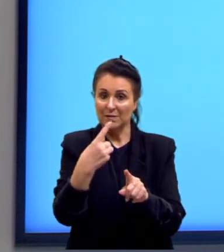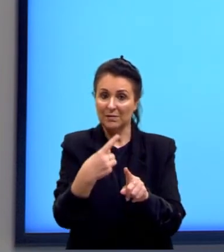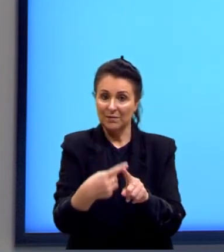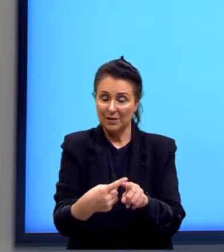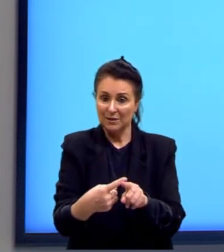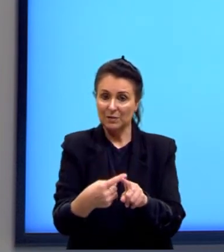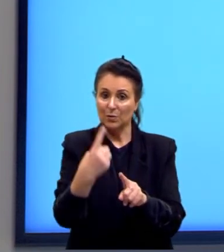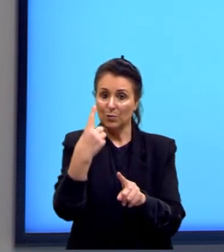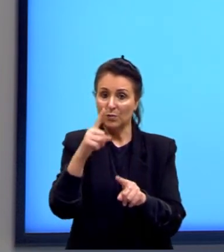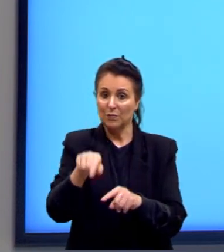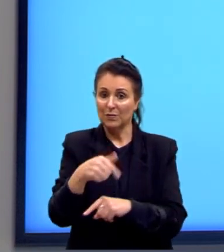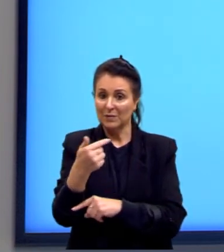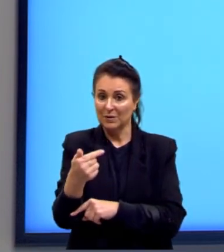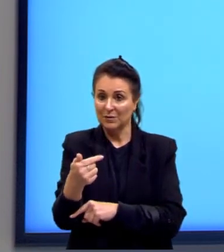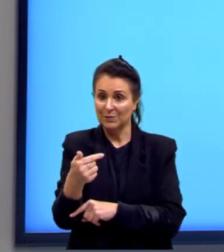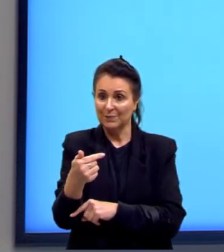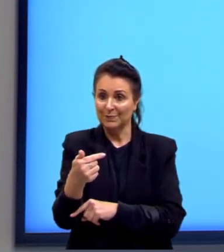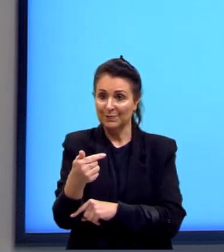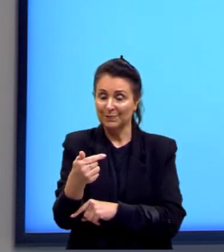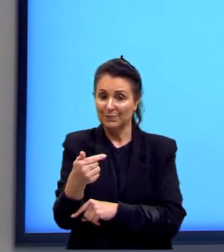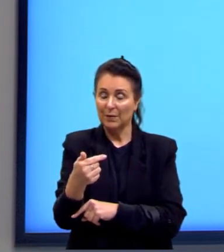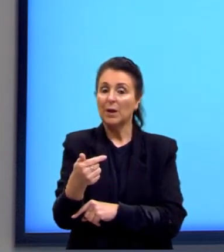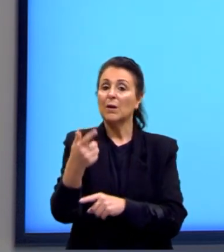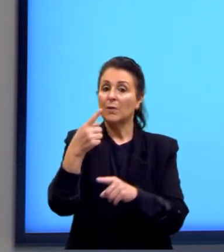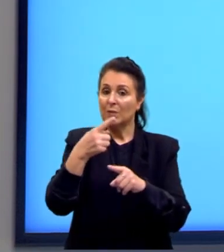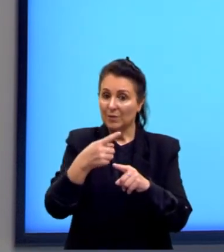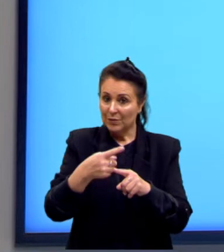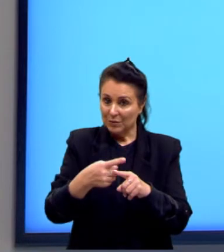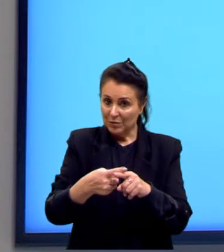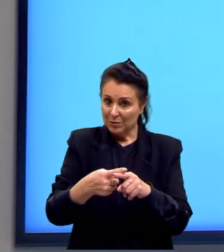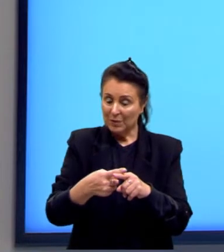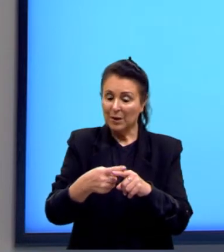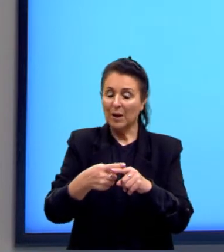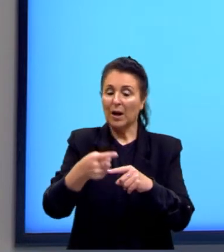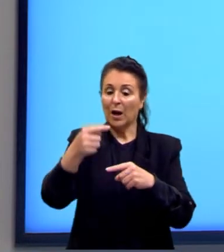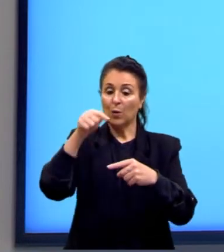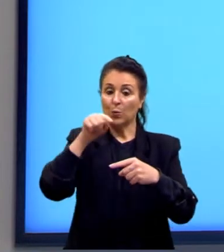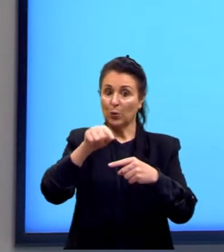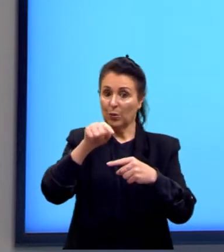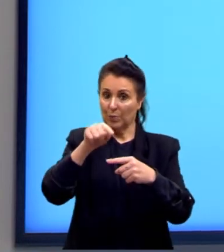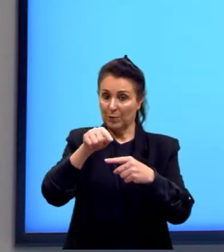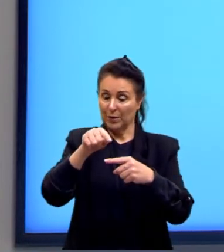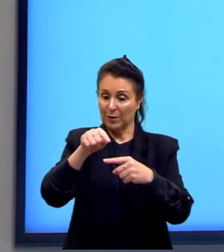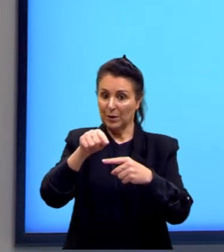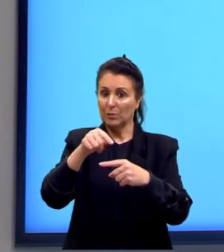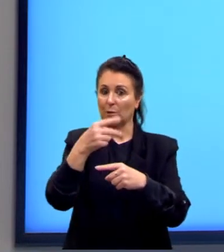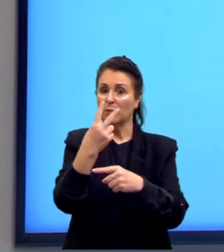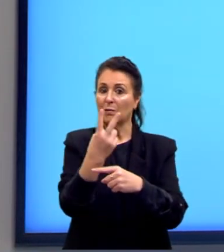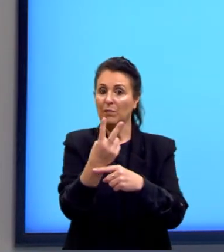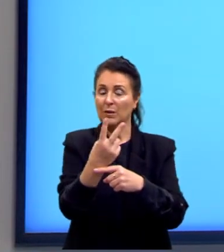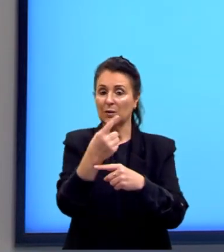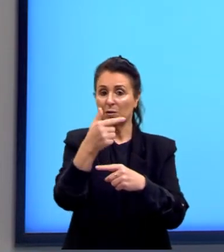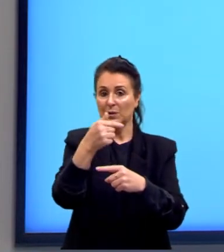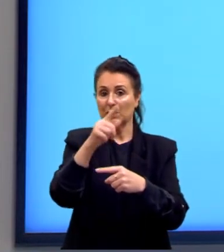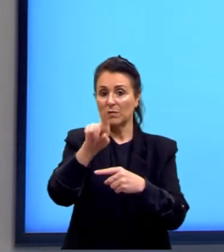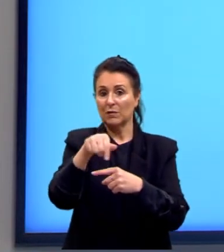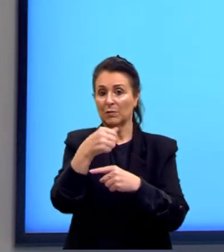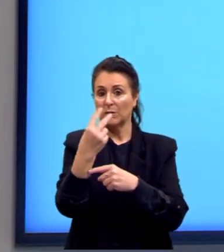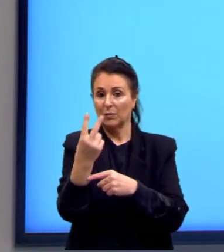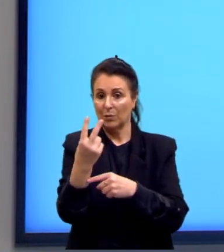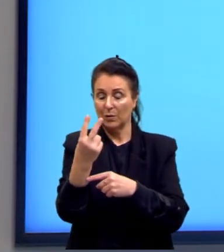1,7. Multipliquei ali o nosso numerador, então, chegando em 27,2